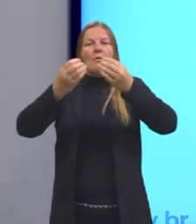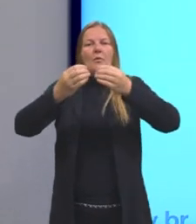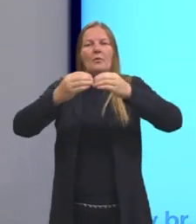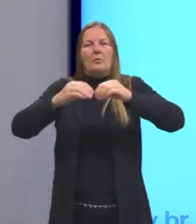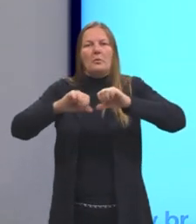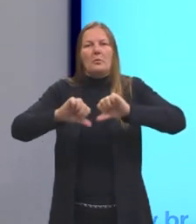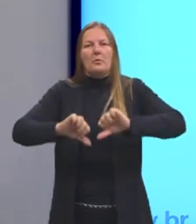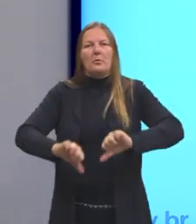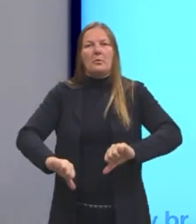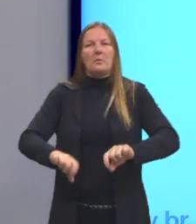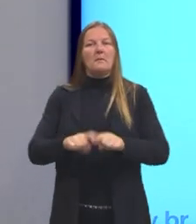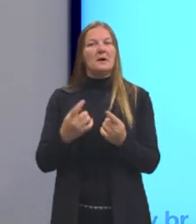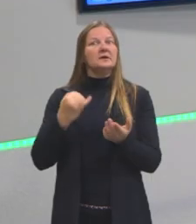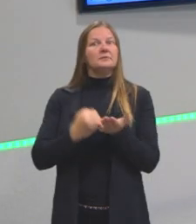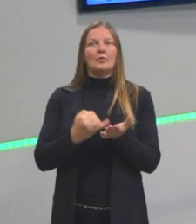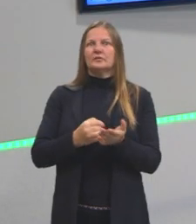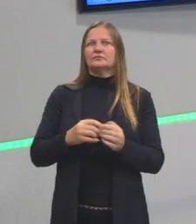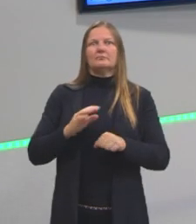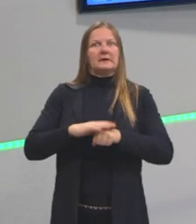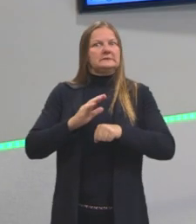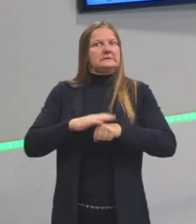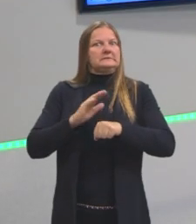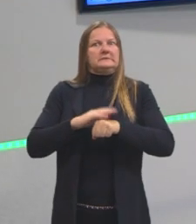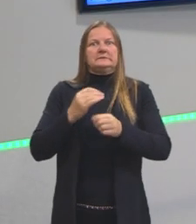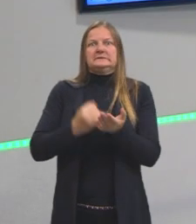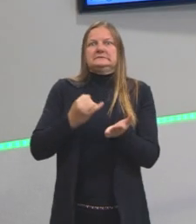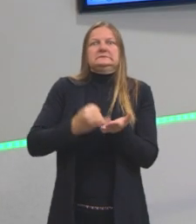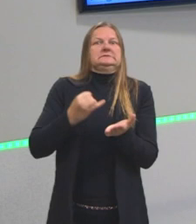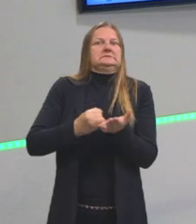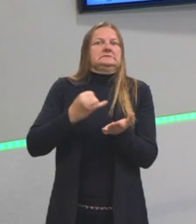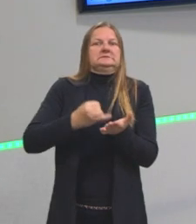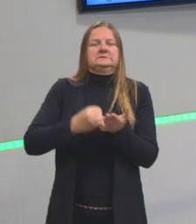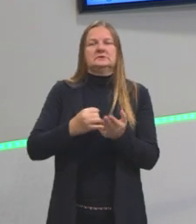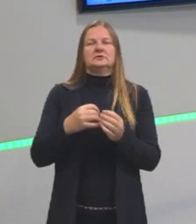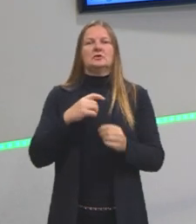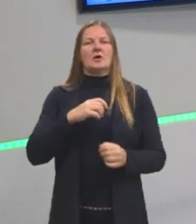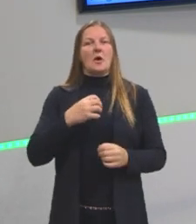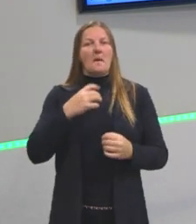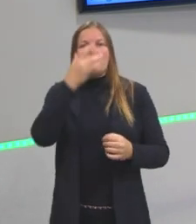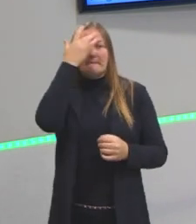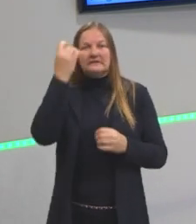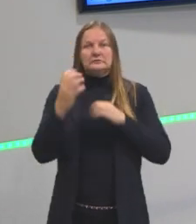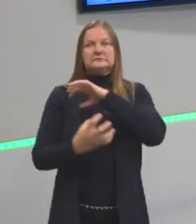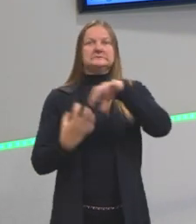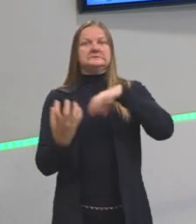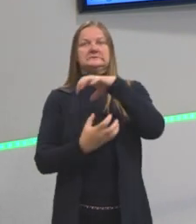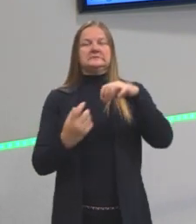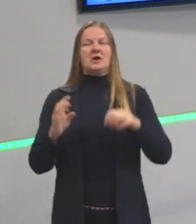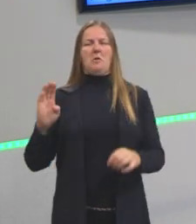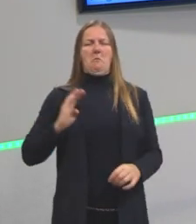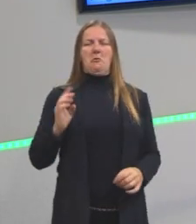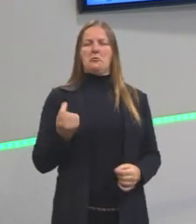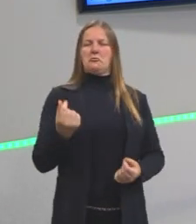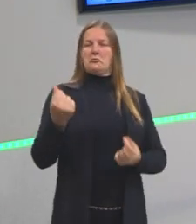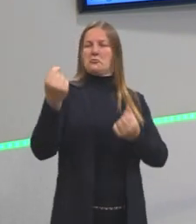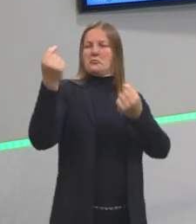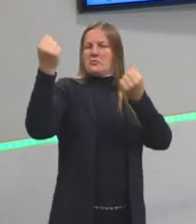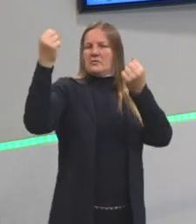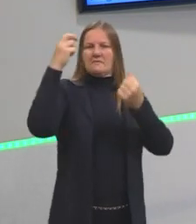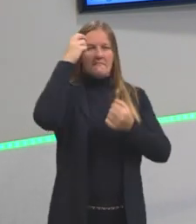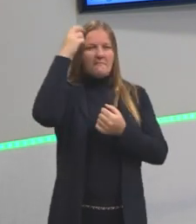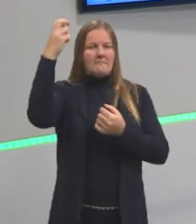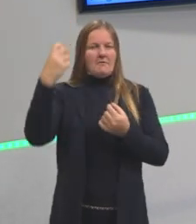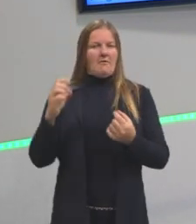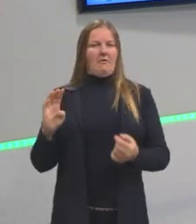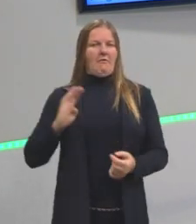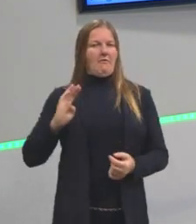vindo com muita força, e isso começa a gerar uma revolta, mas é uma revolta burguesa, porque todos os intelectuais